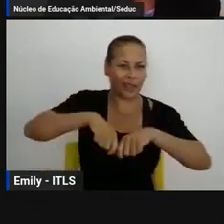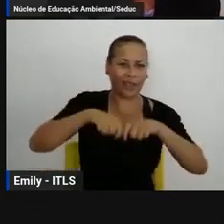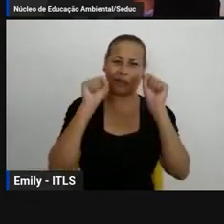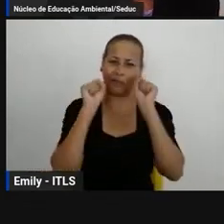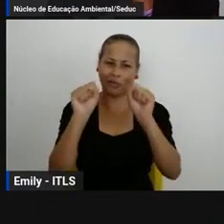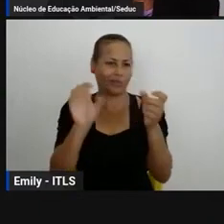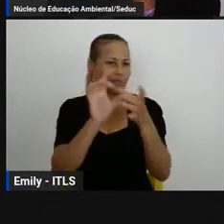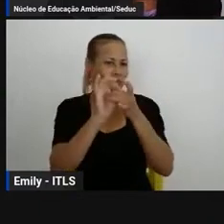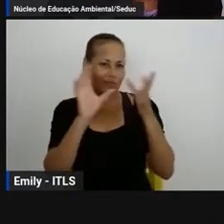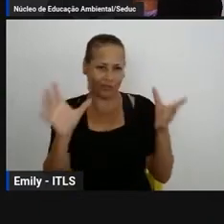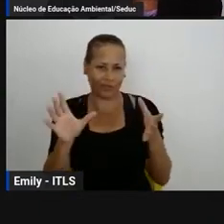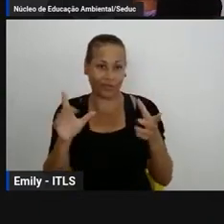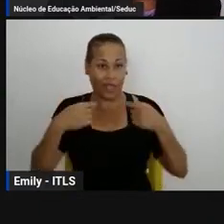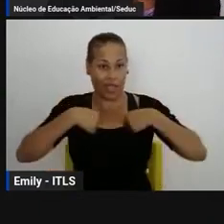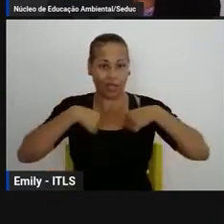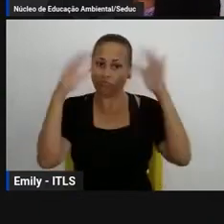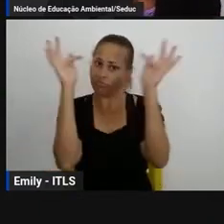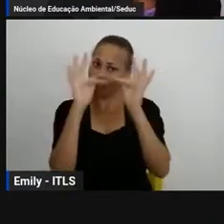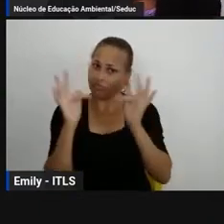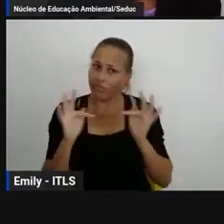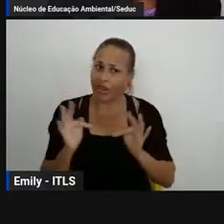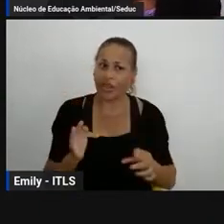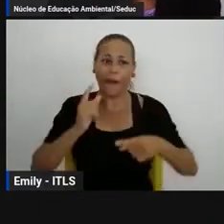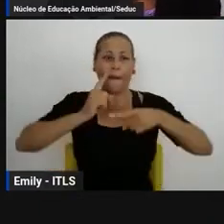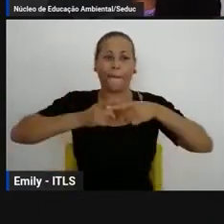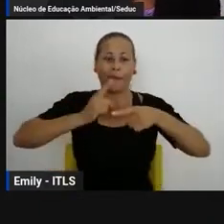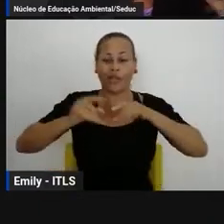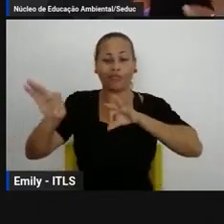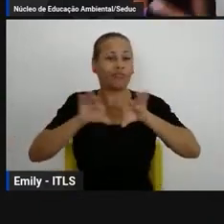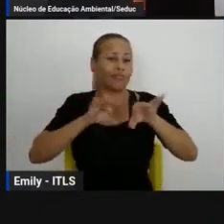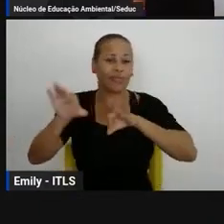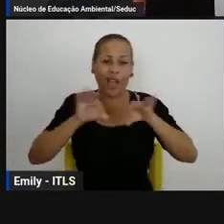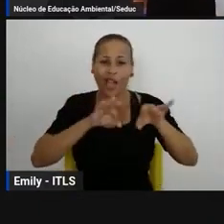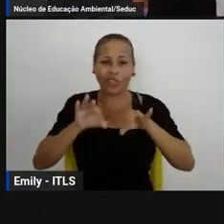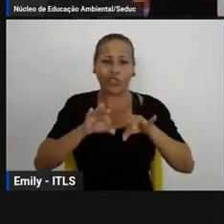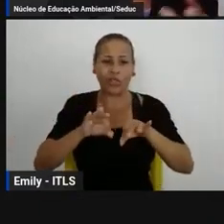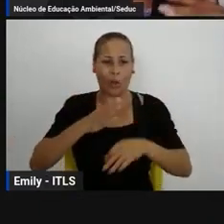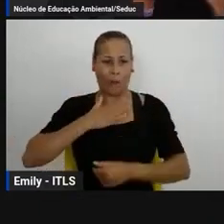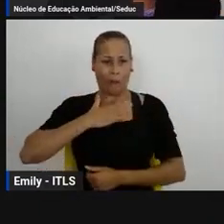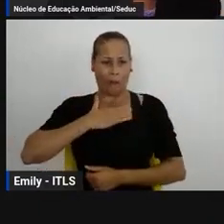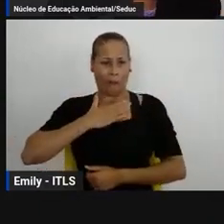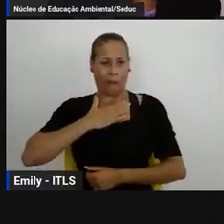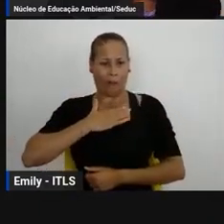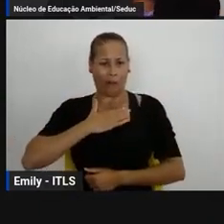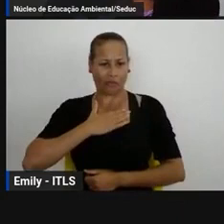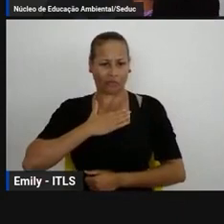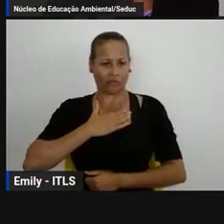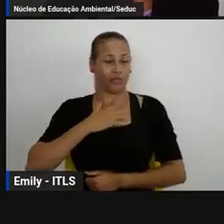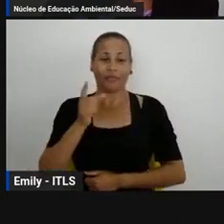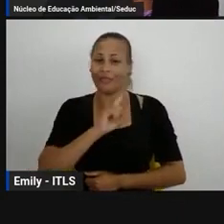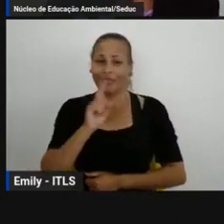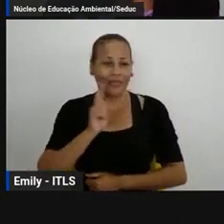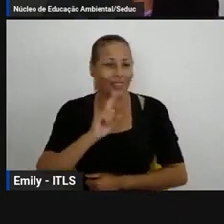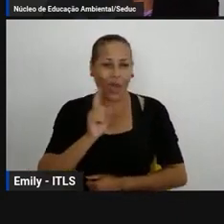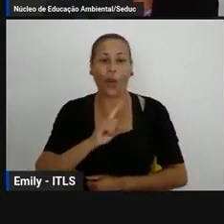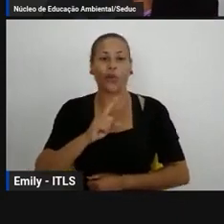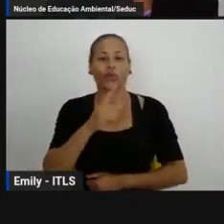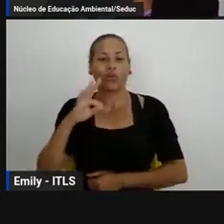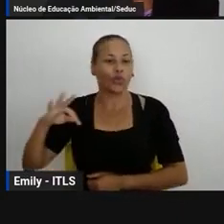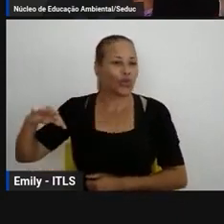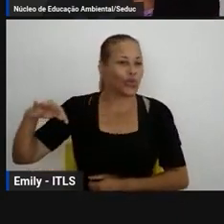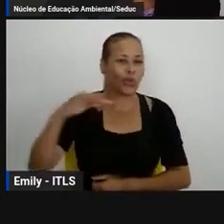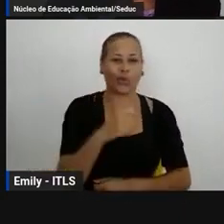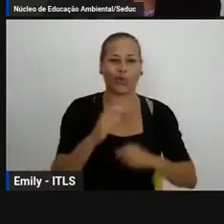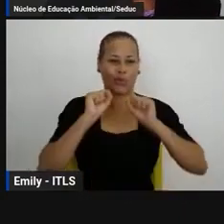uma continuidade desse projeto é o que nós estamos fazendo com a proposta do ano 2023 que logo mais vocês estarão sabendo qual